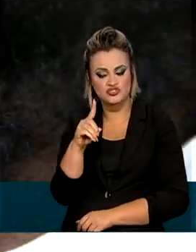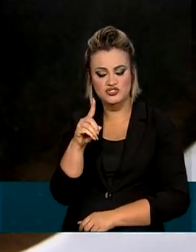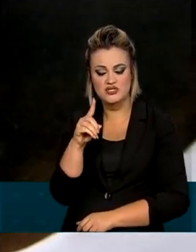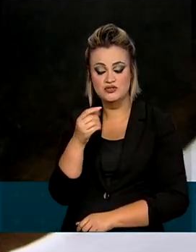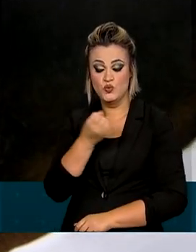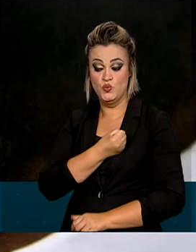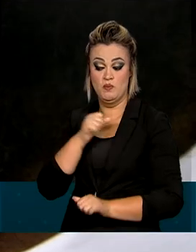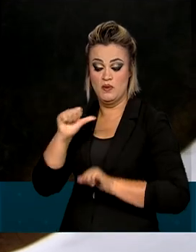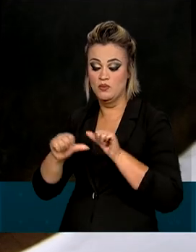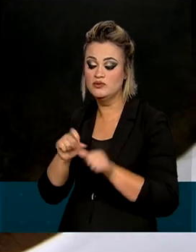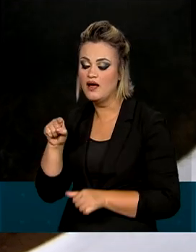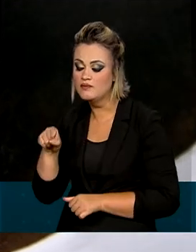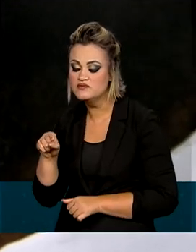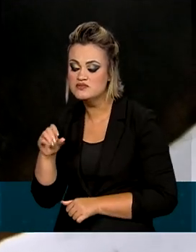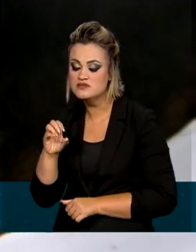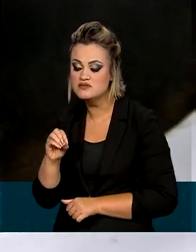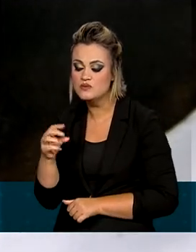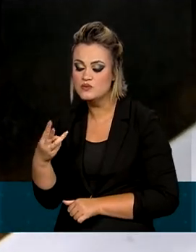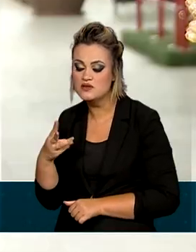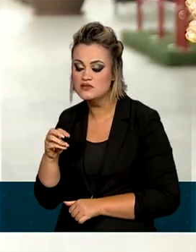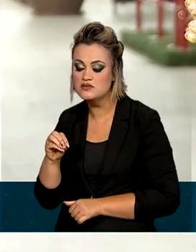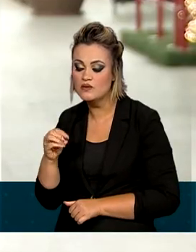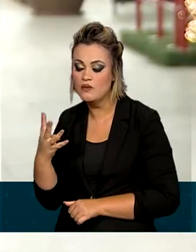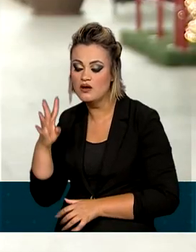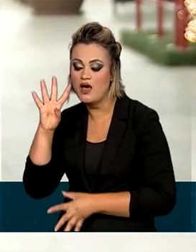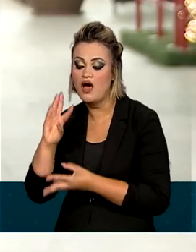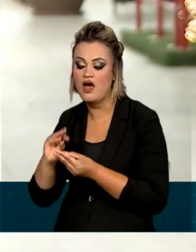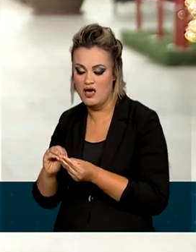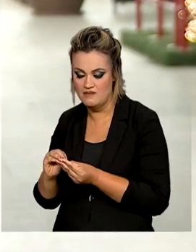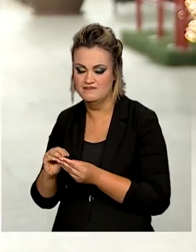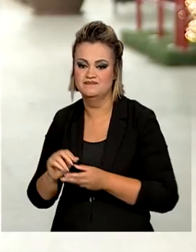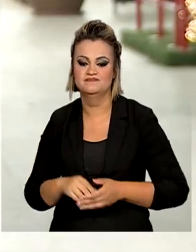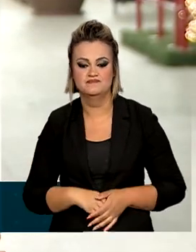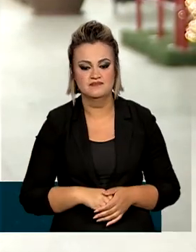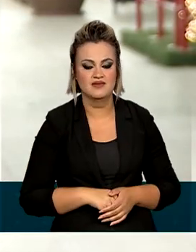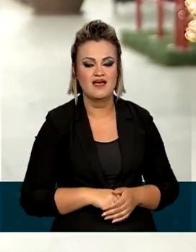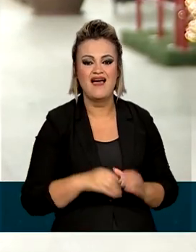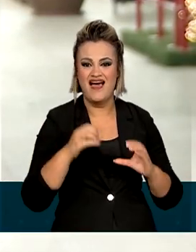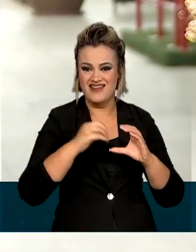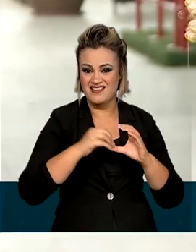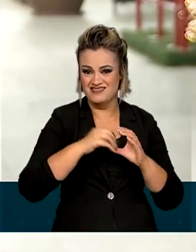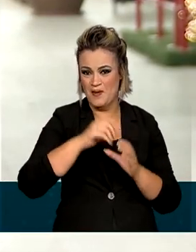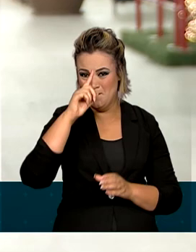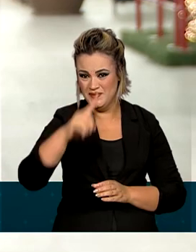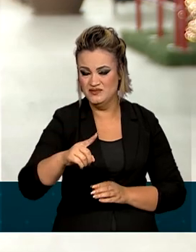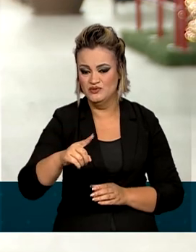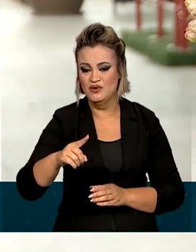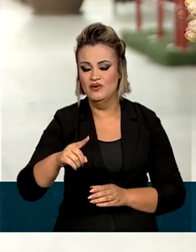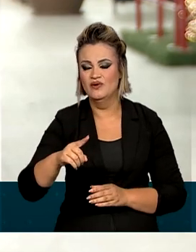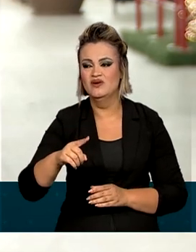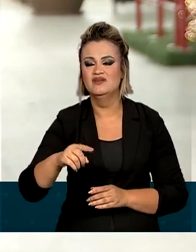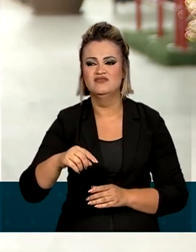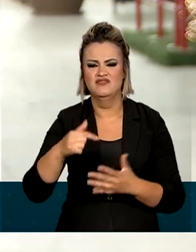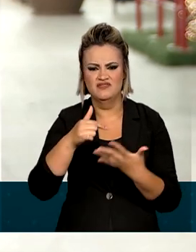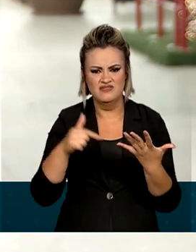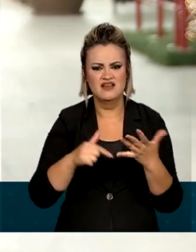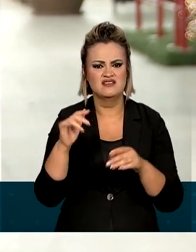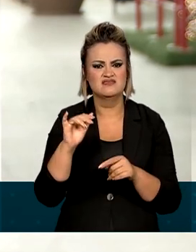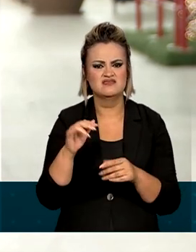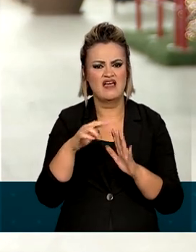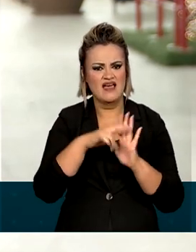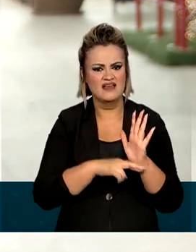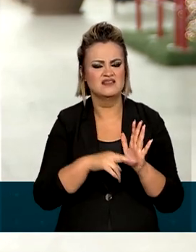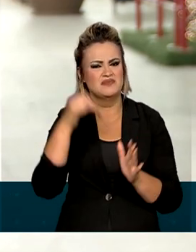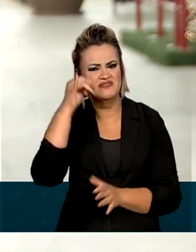prefixo 0304. Ultimamente, Anatel vem adotando medidas para frear o excesso de ligações de